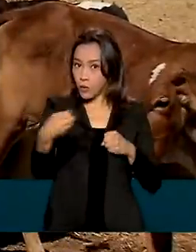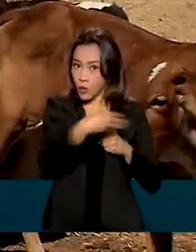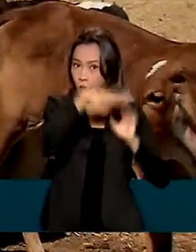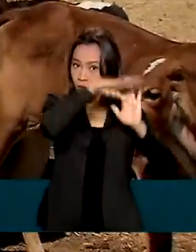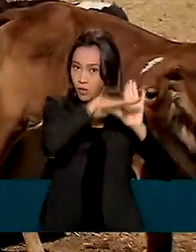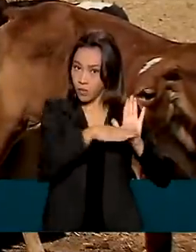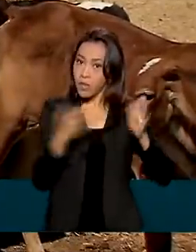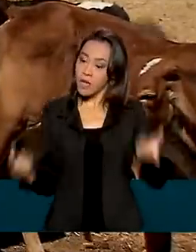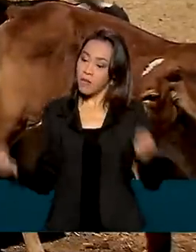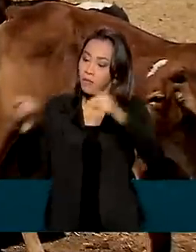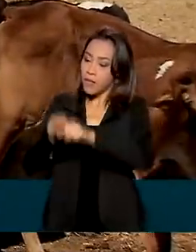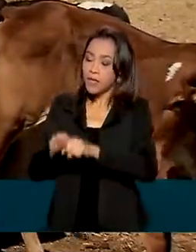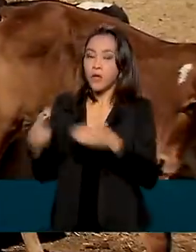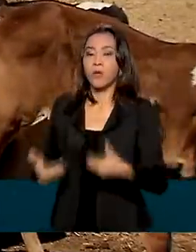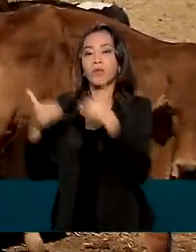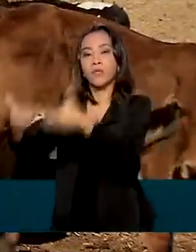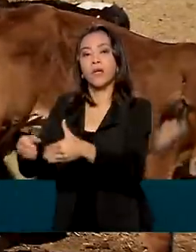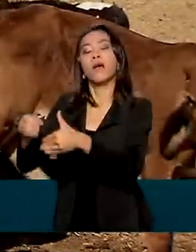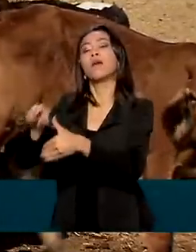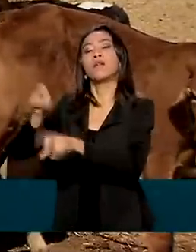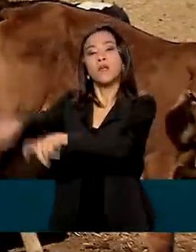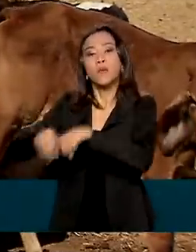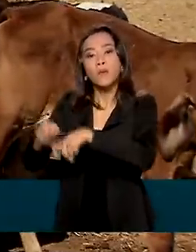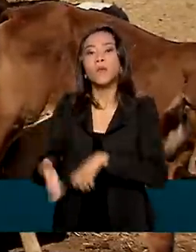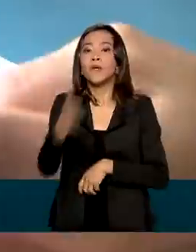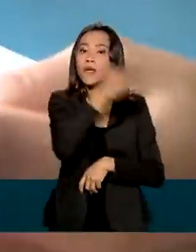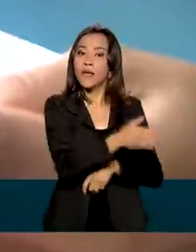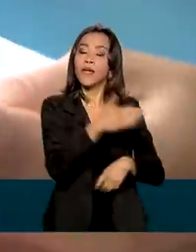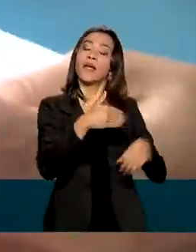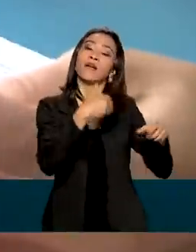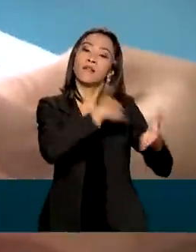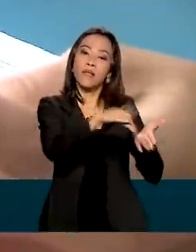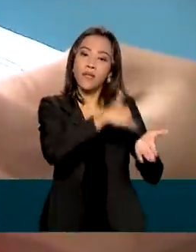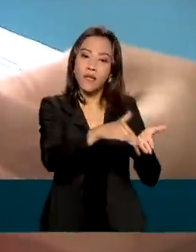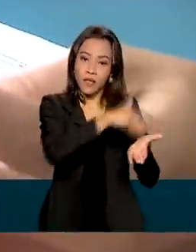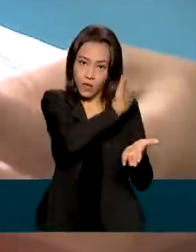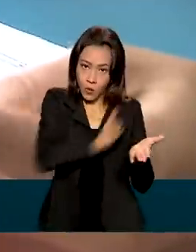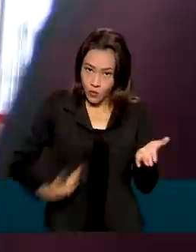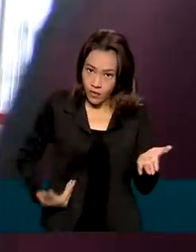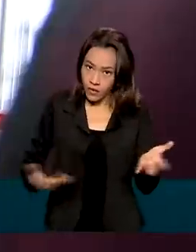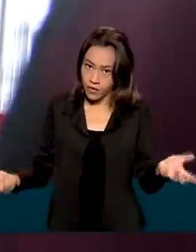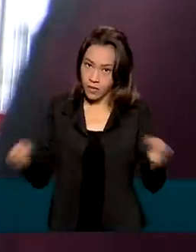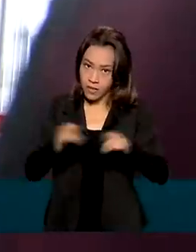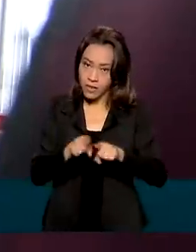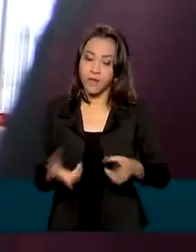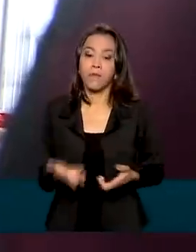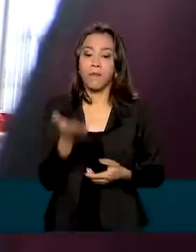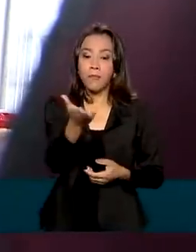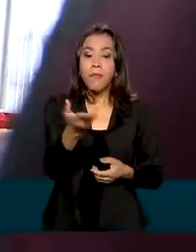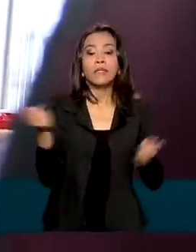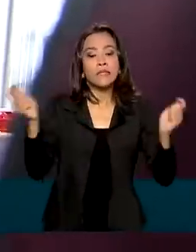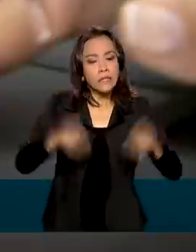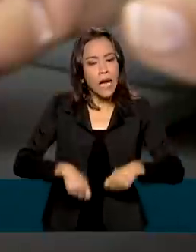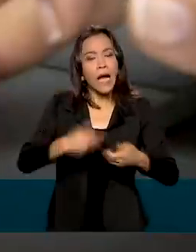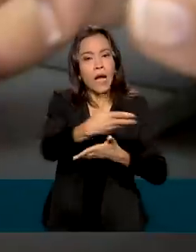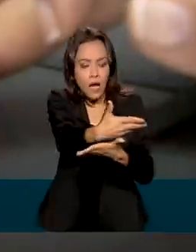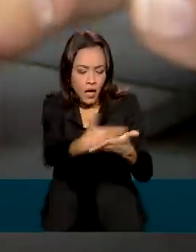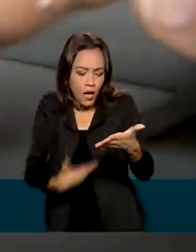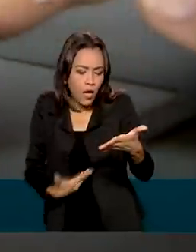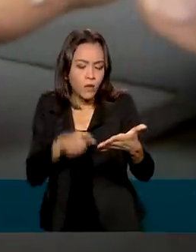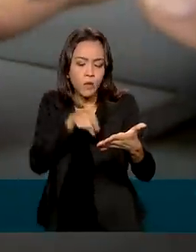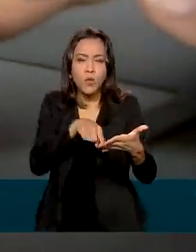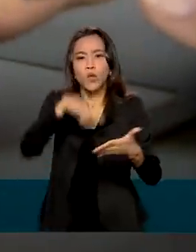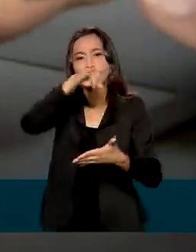Ministério da Agricultura e a Secretaria de Governo Digital. É possível enviar o projeto técnico de financiamento e toda a